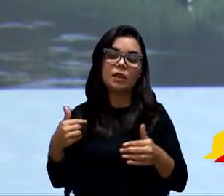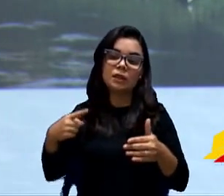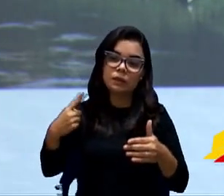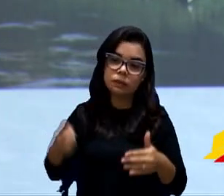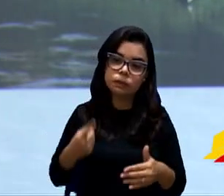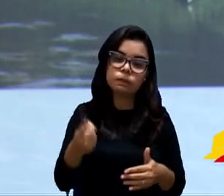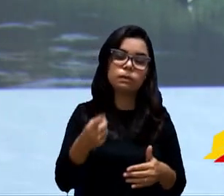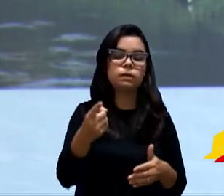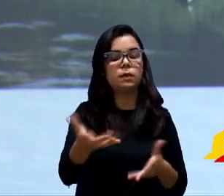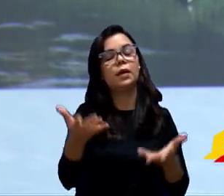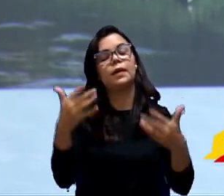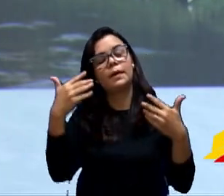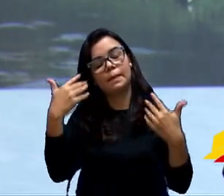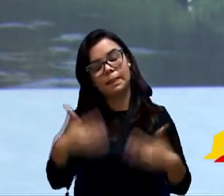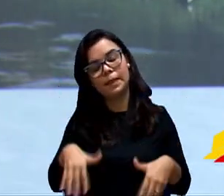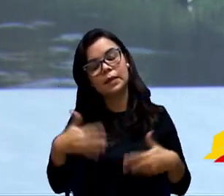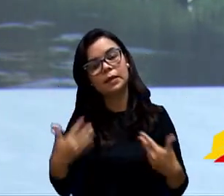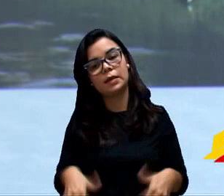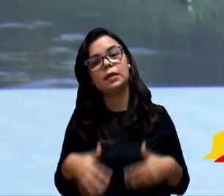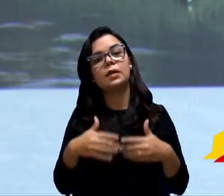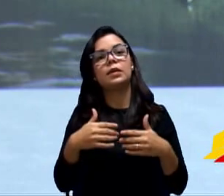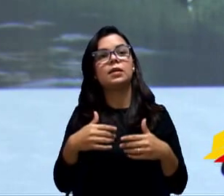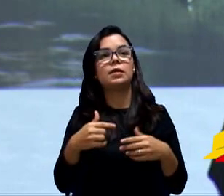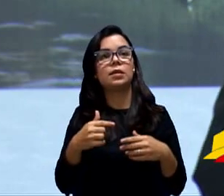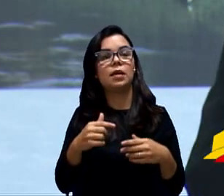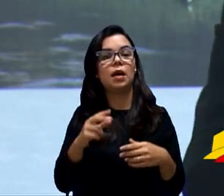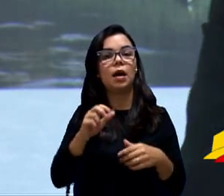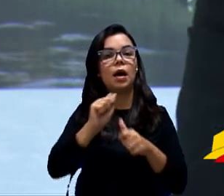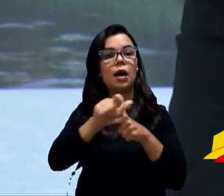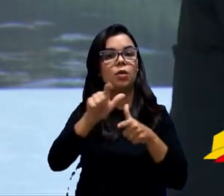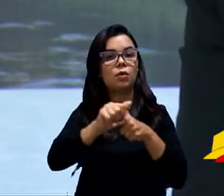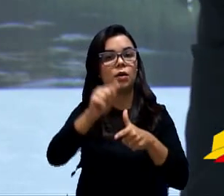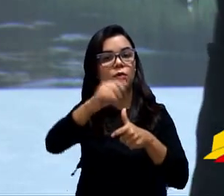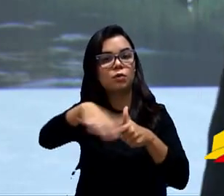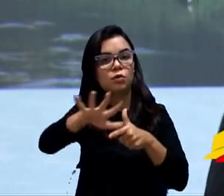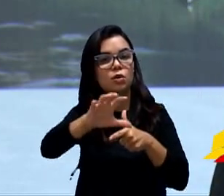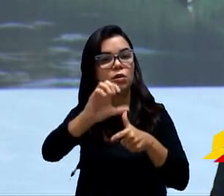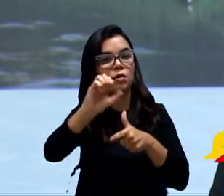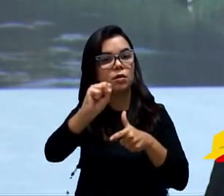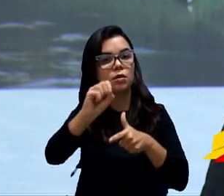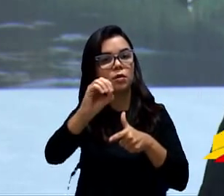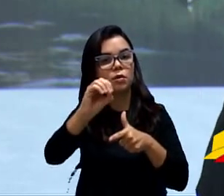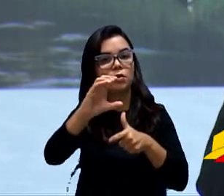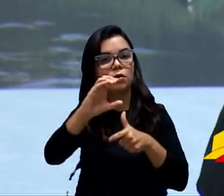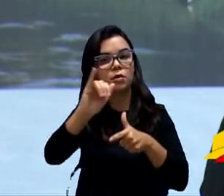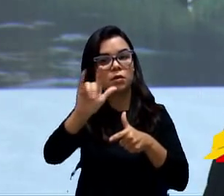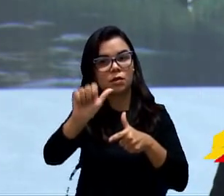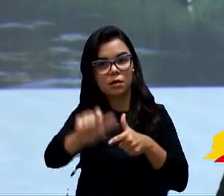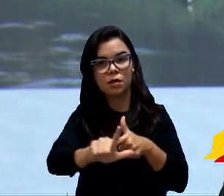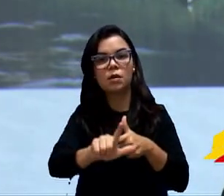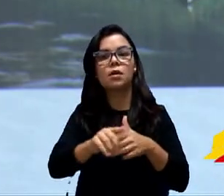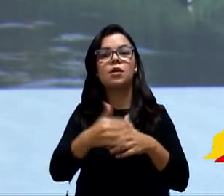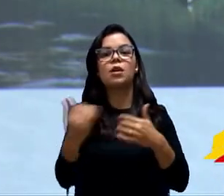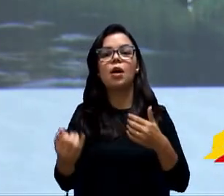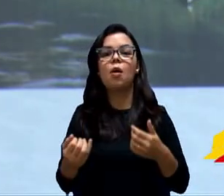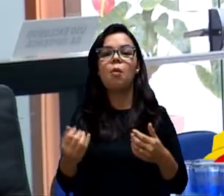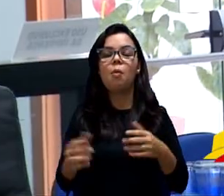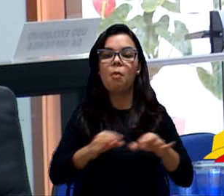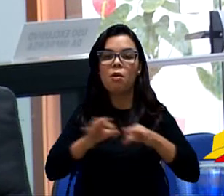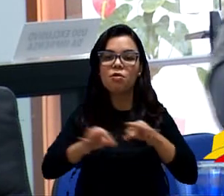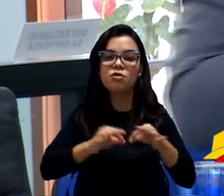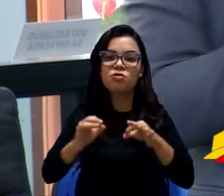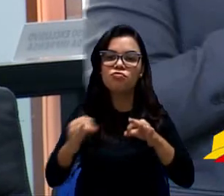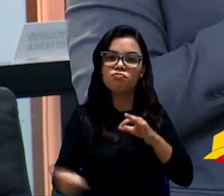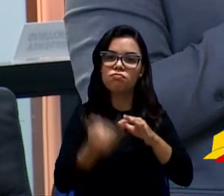aluguel social, tá bom? Não é um projeto super importante? Você não fica até meia-noite aqui, João